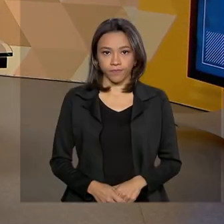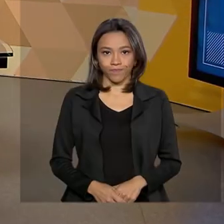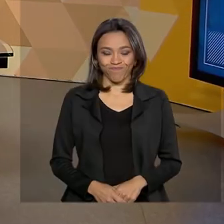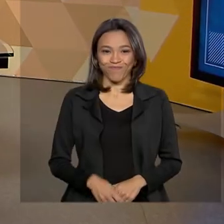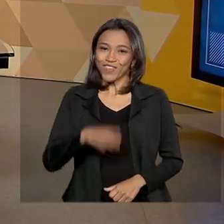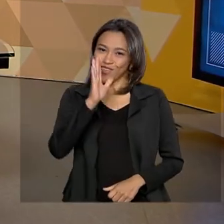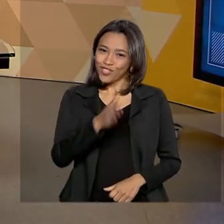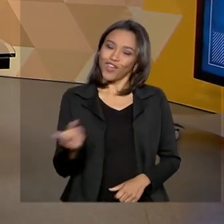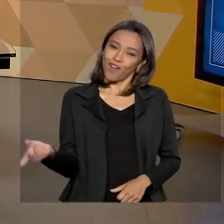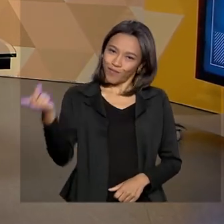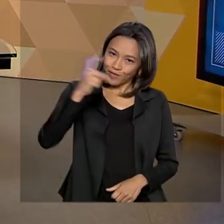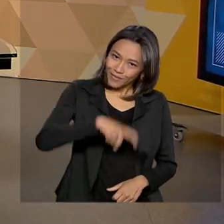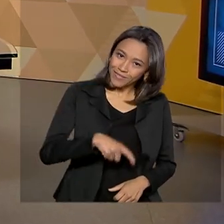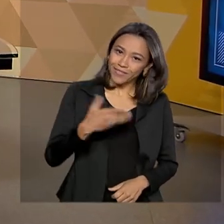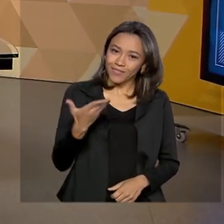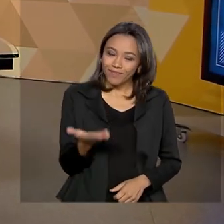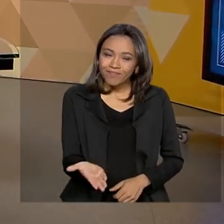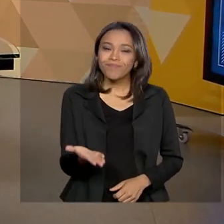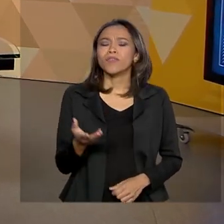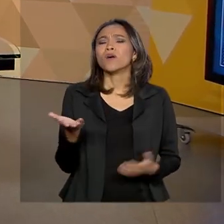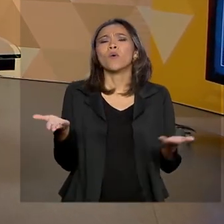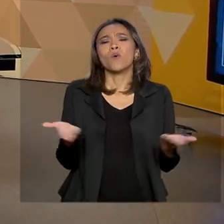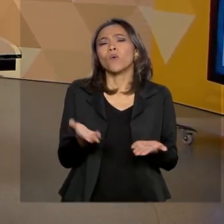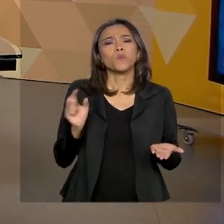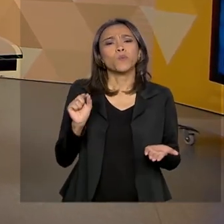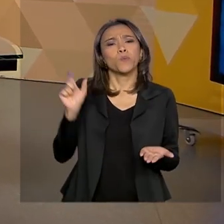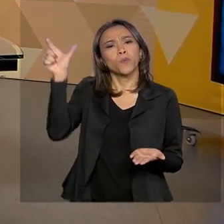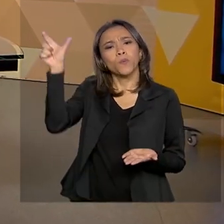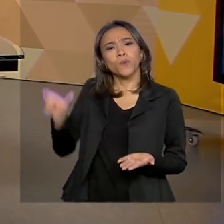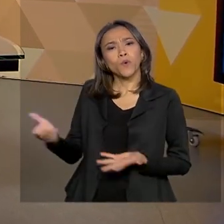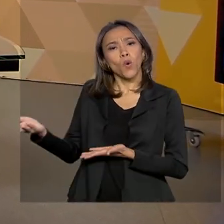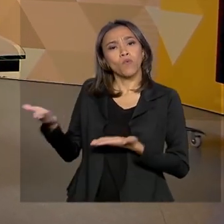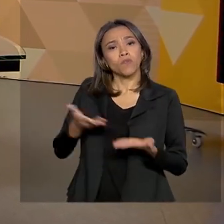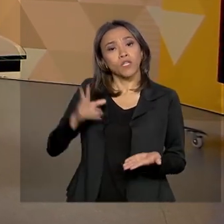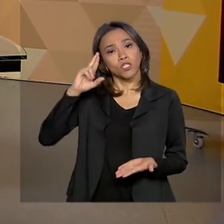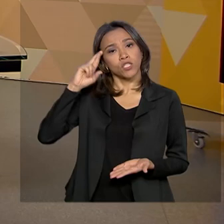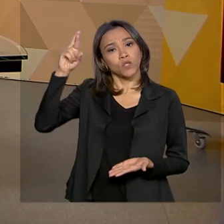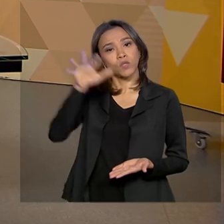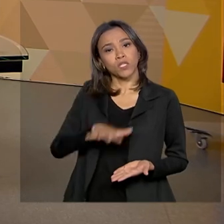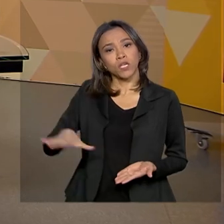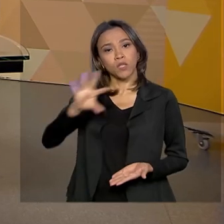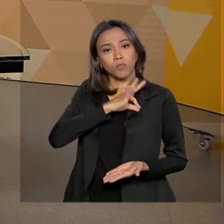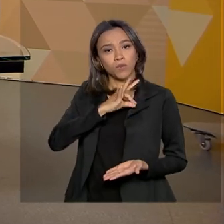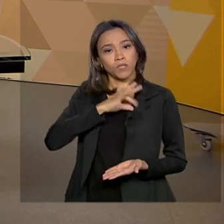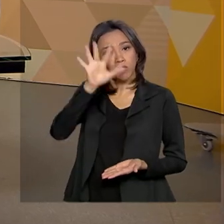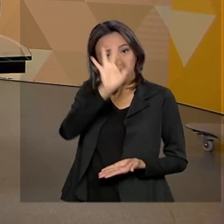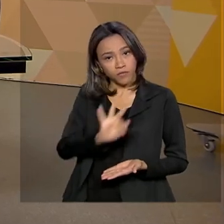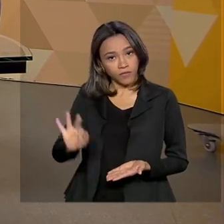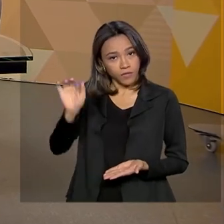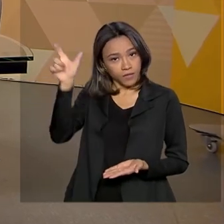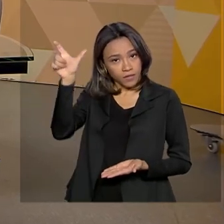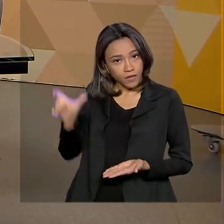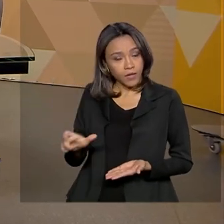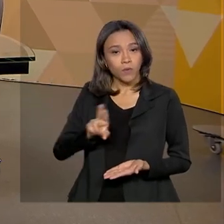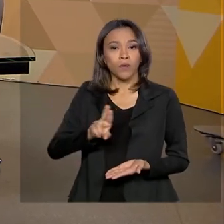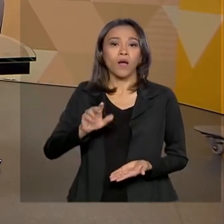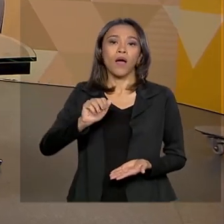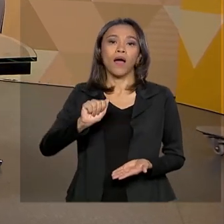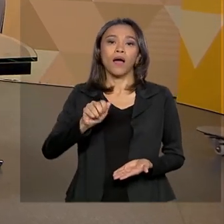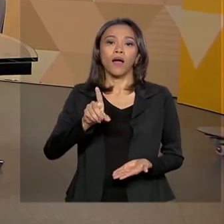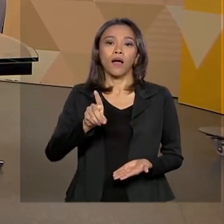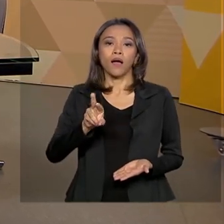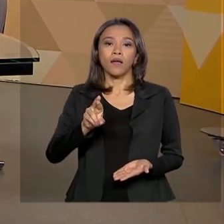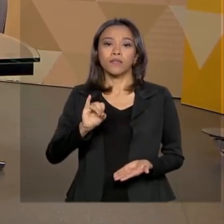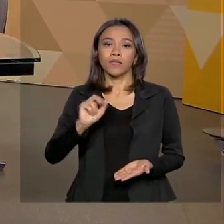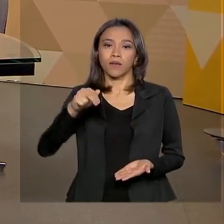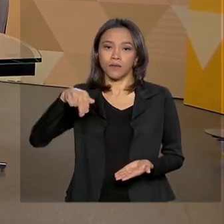Já estamos de volta com o Brasil em Pauta e hoje o nosso convidado é o diretor-geral da Polícia Rodoviária Federal, Adriano Furtado. Bom,